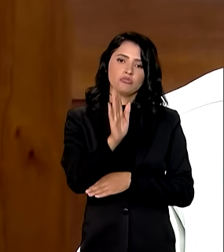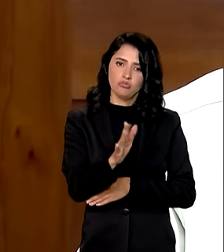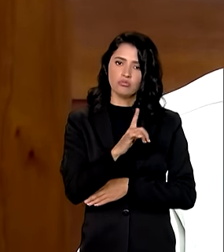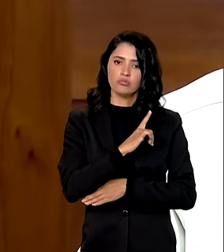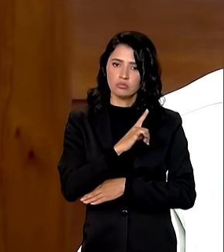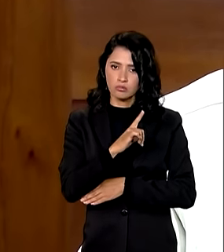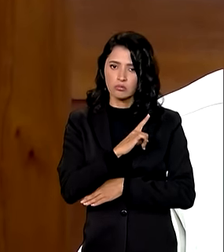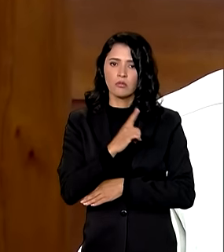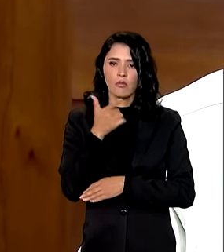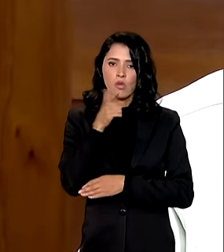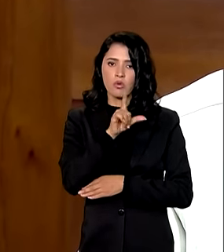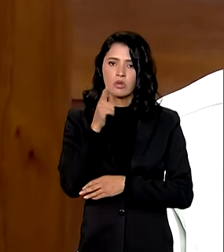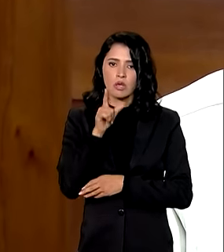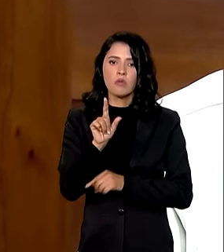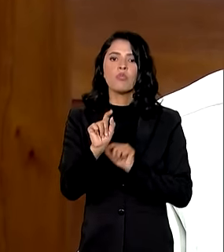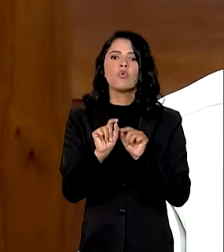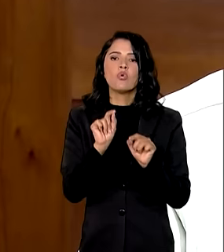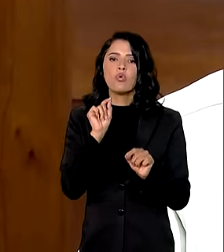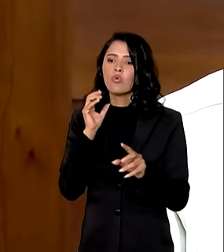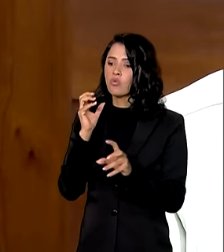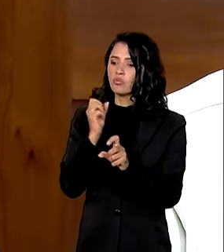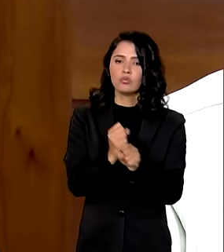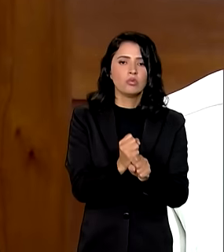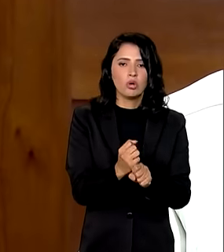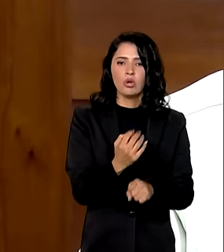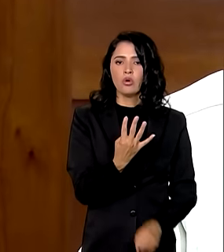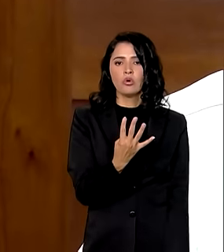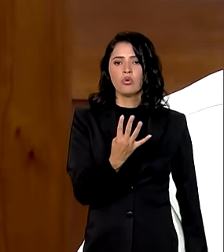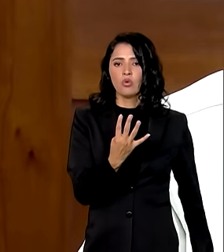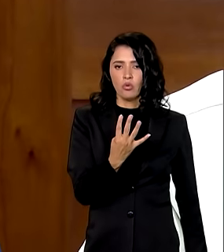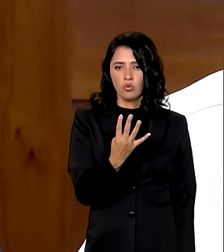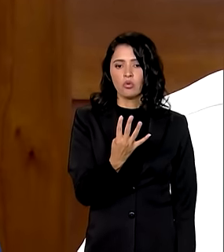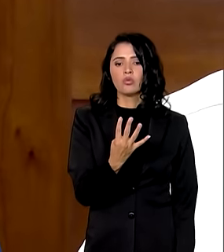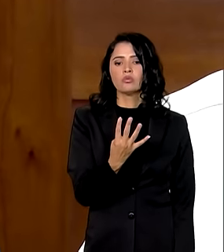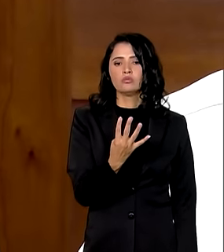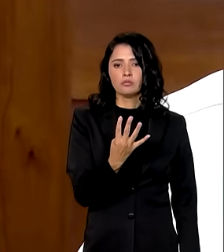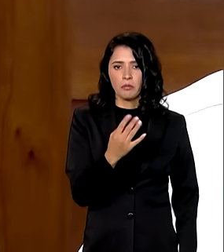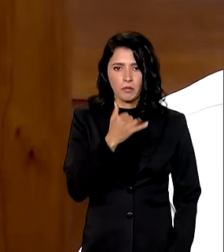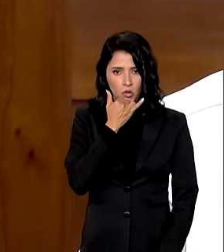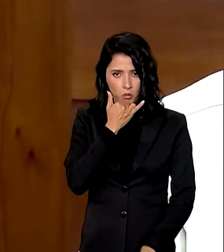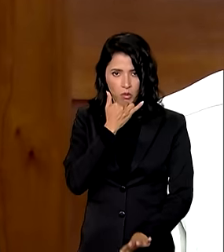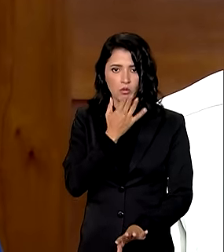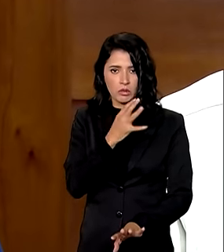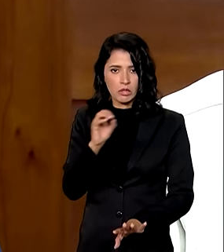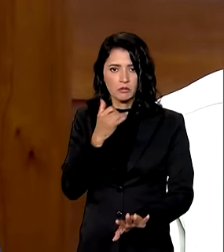chegamos a 400, perdão,